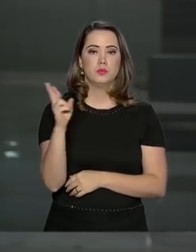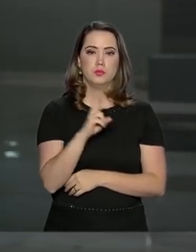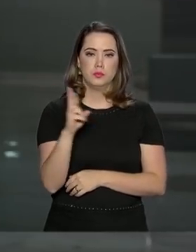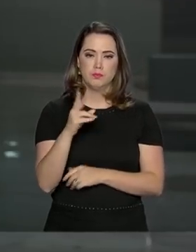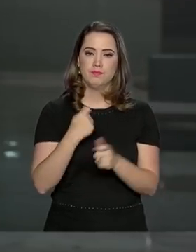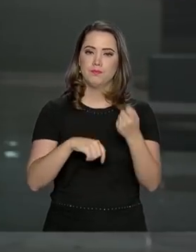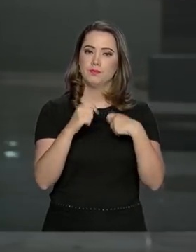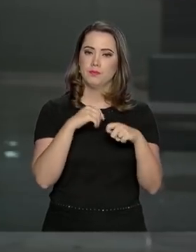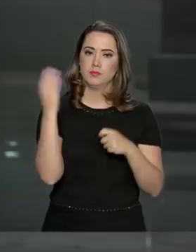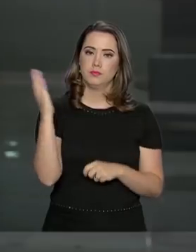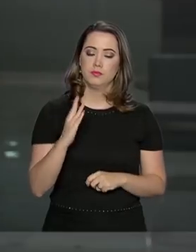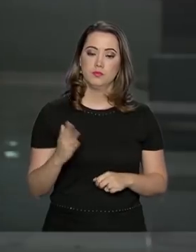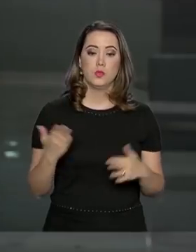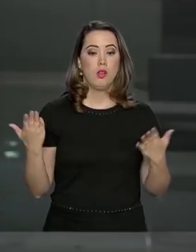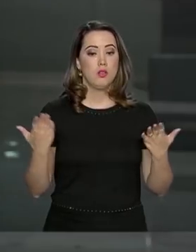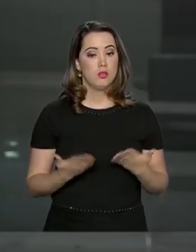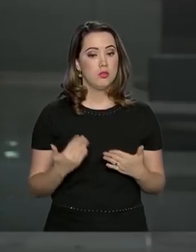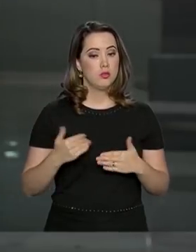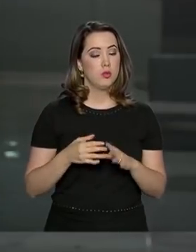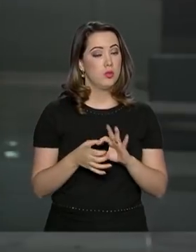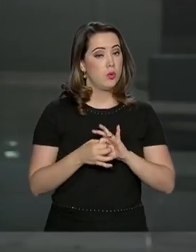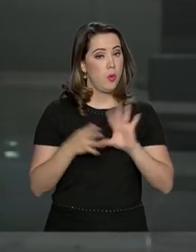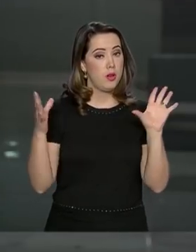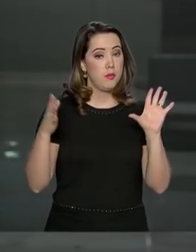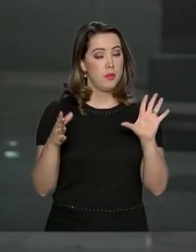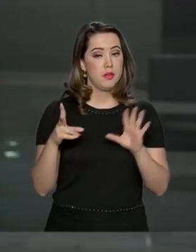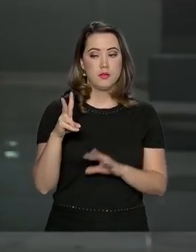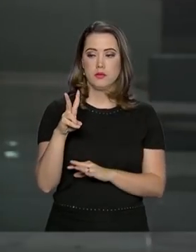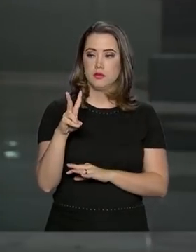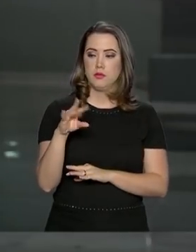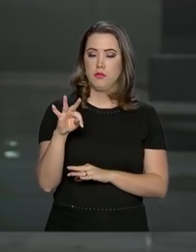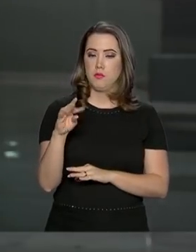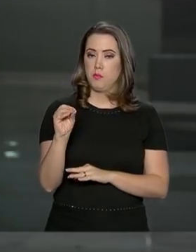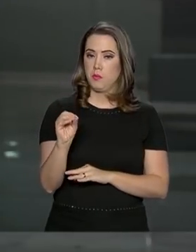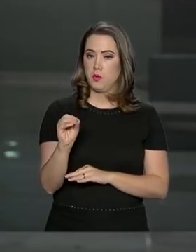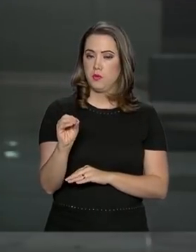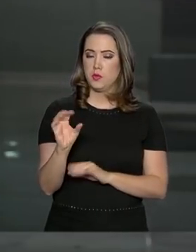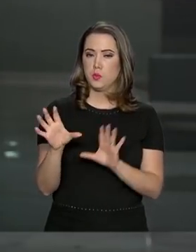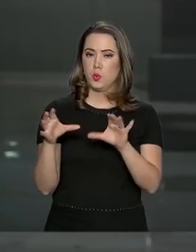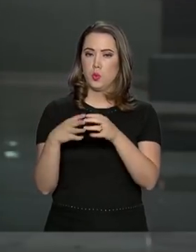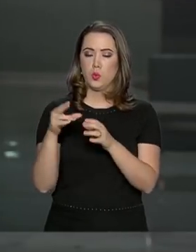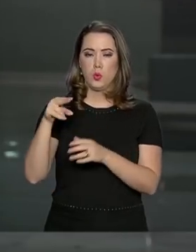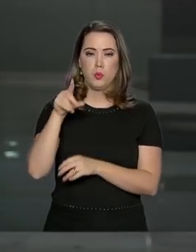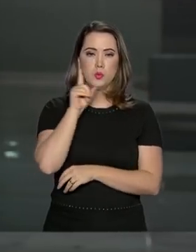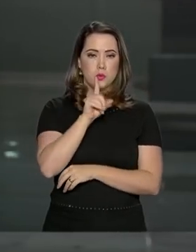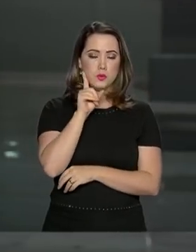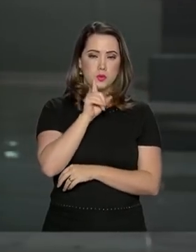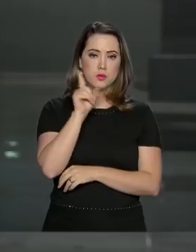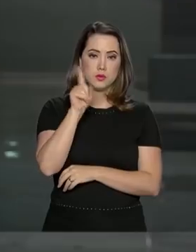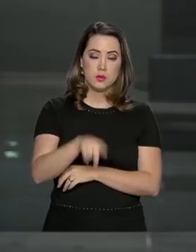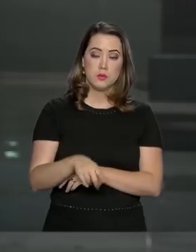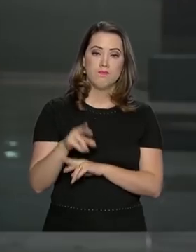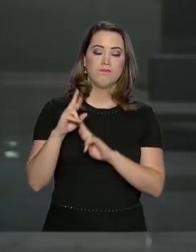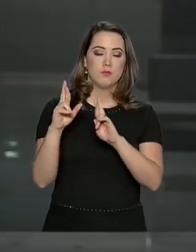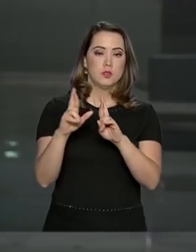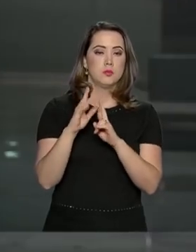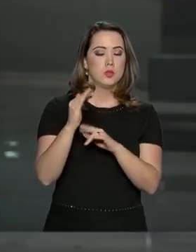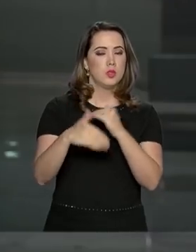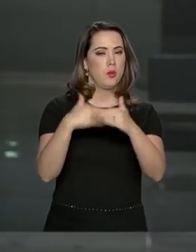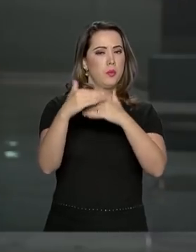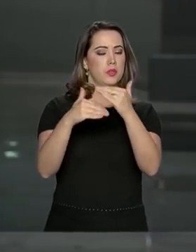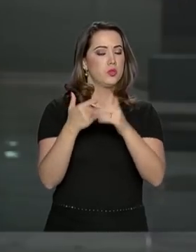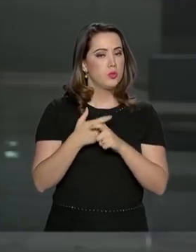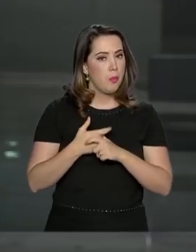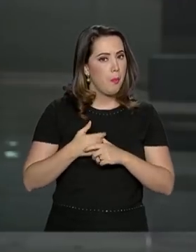na economia brasileira. Agora, com a liberação dos vistos para os norte-americanos, a expectativa é de que essa medida aumente